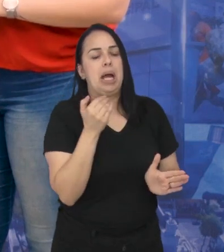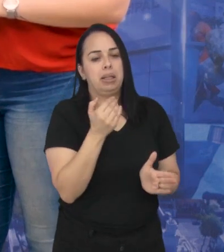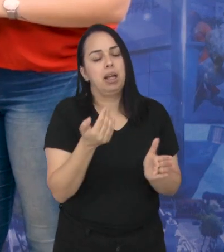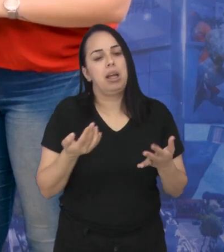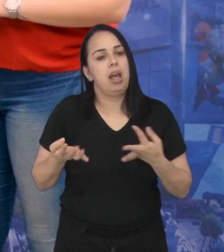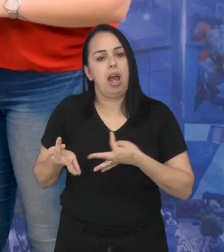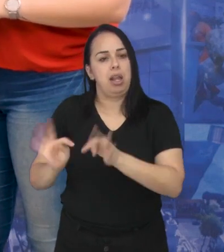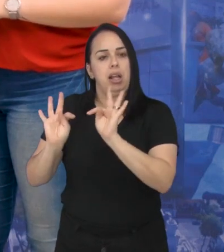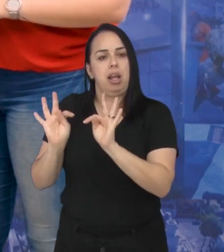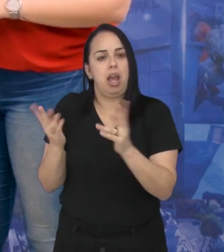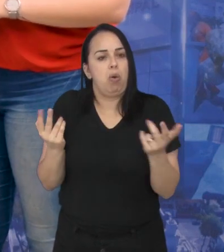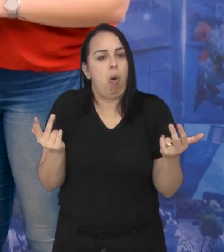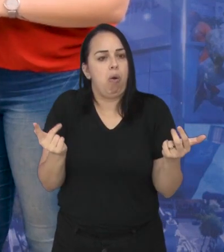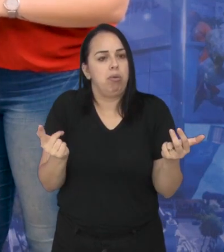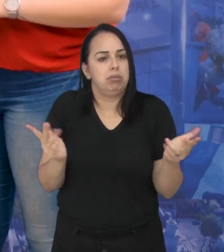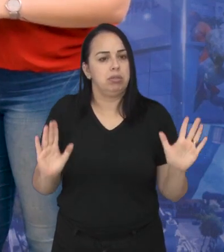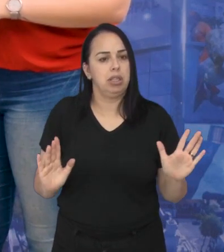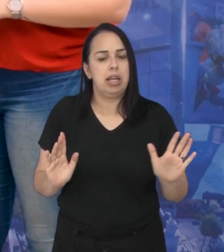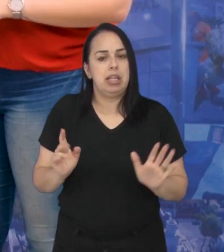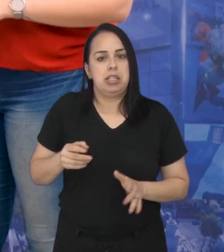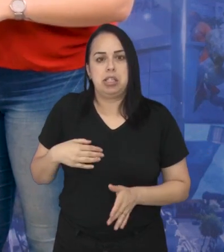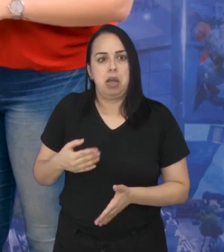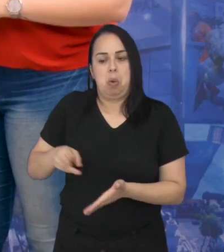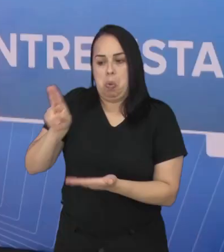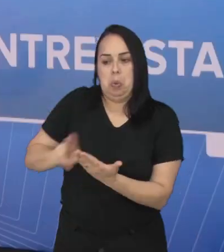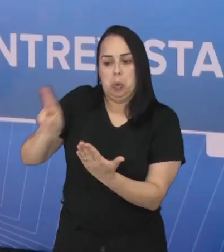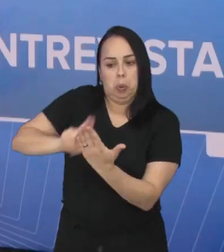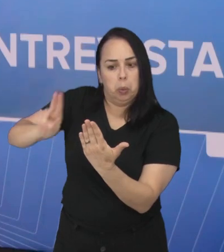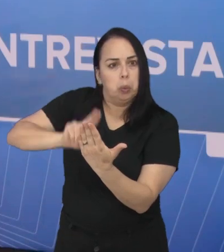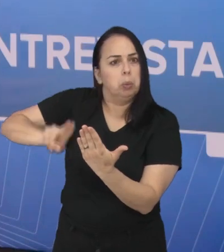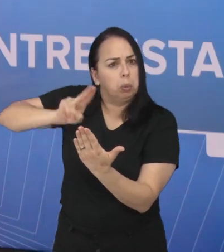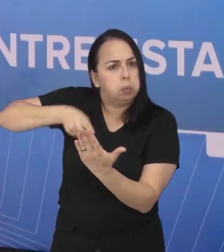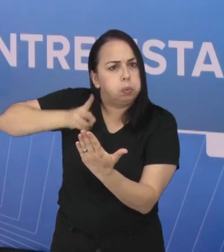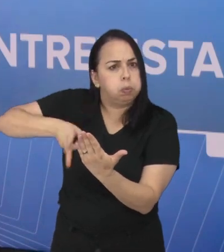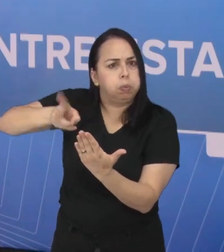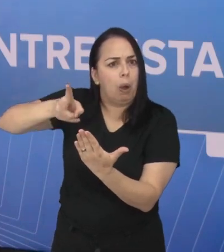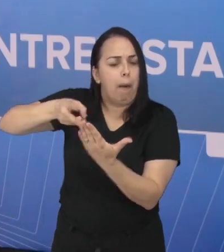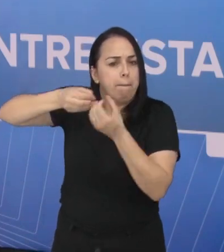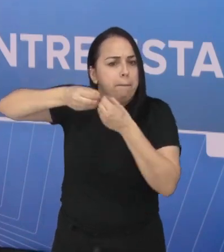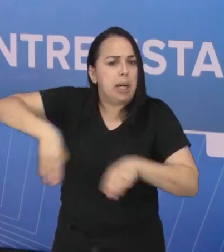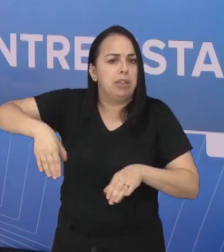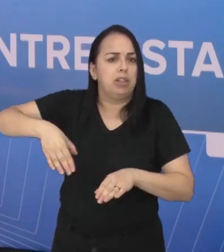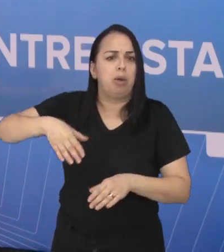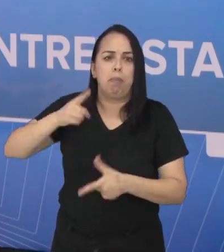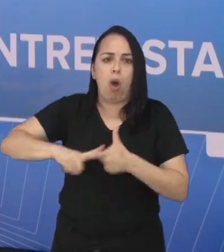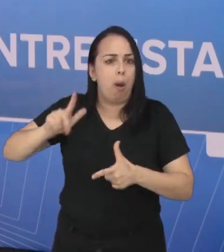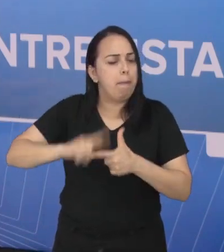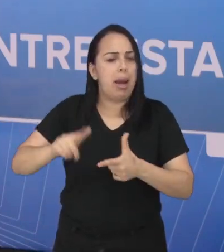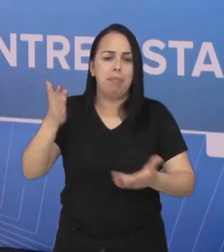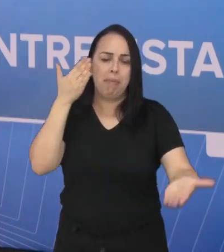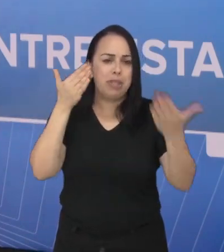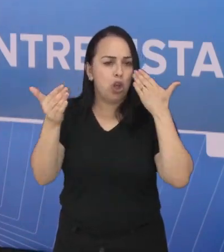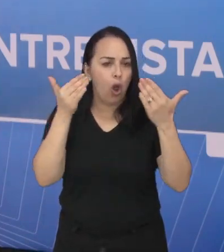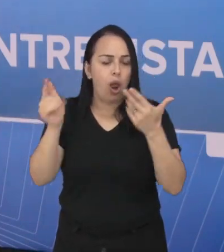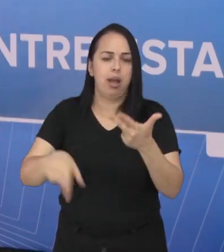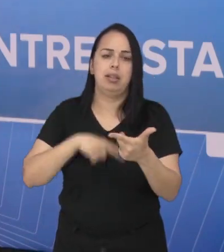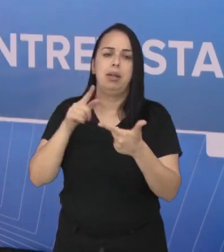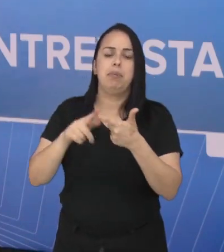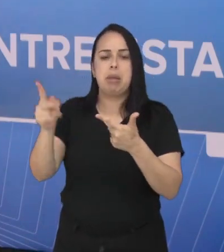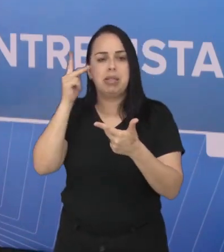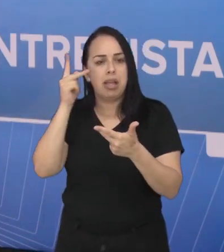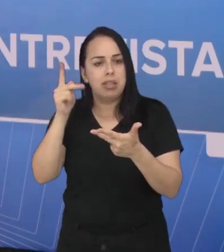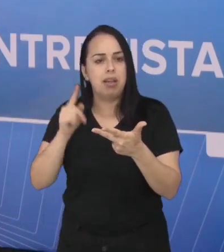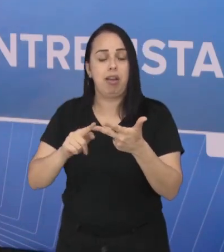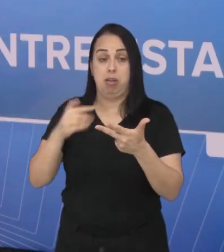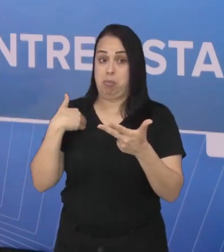tecnologia segue a mesma lógica. O uso excessivo da tecnologia vai provocar problemas psicológicos,